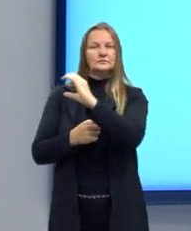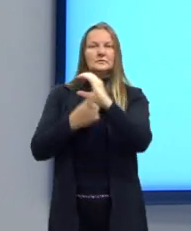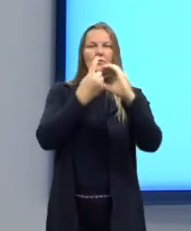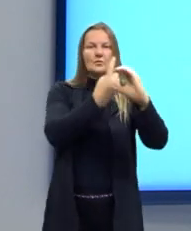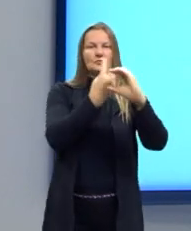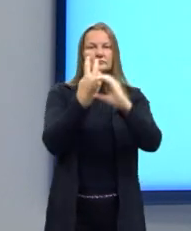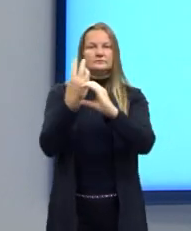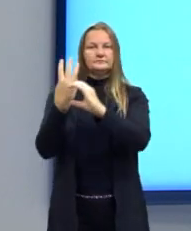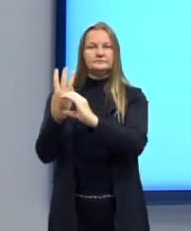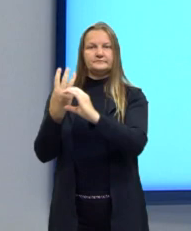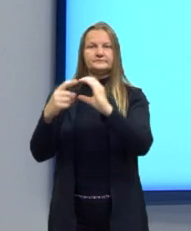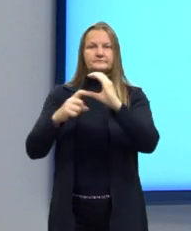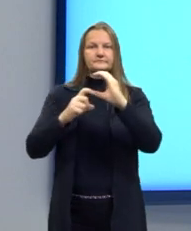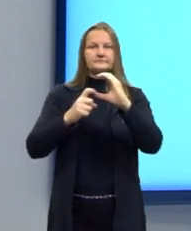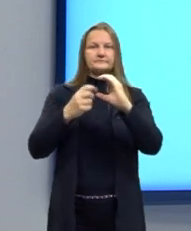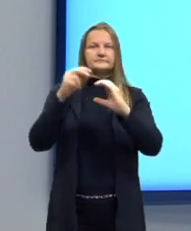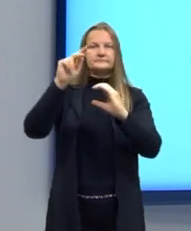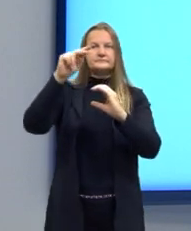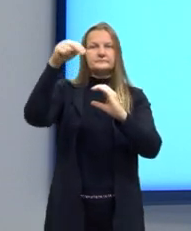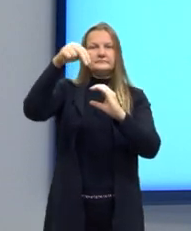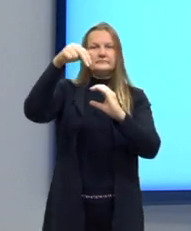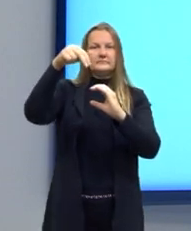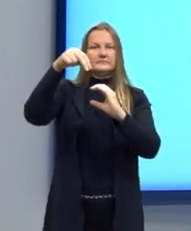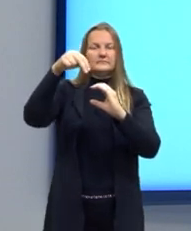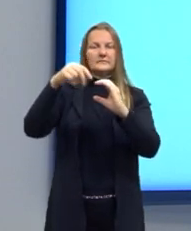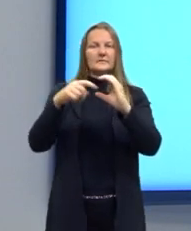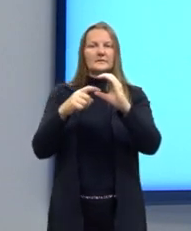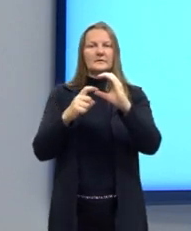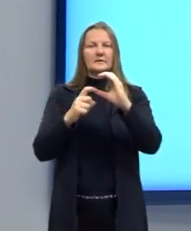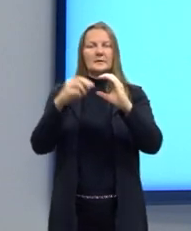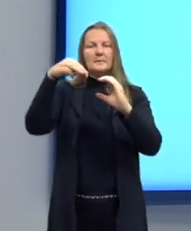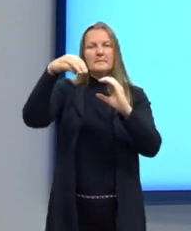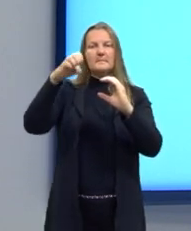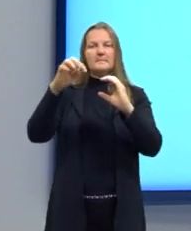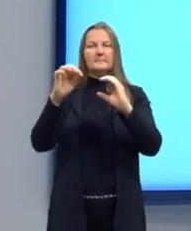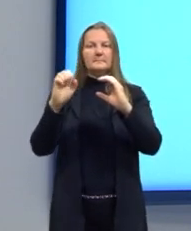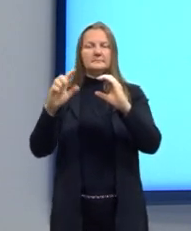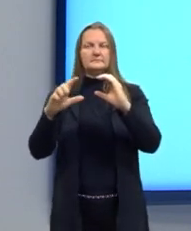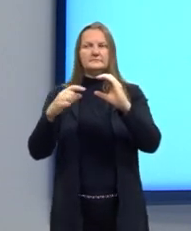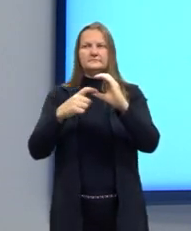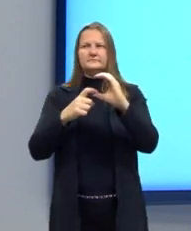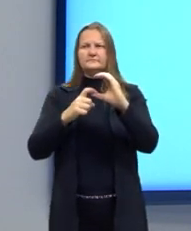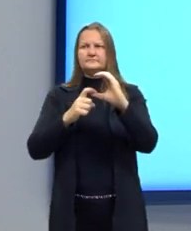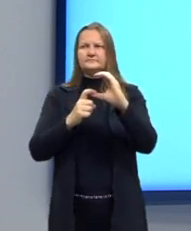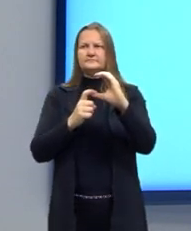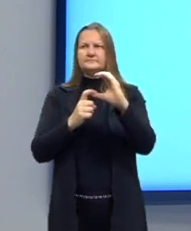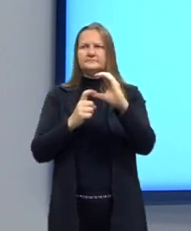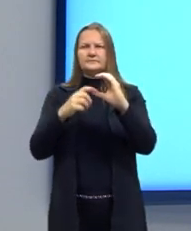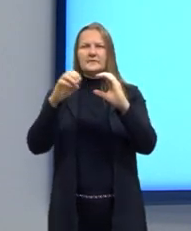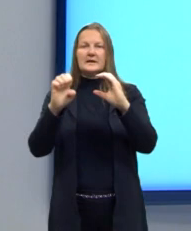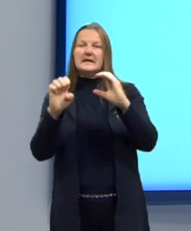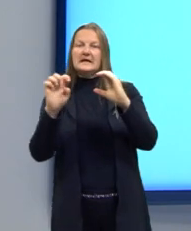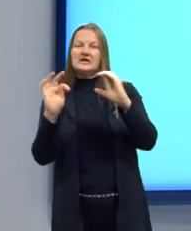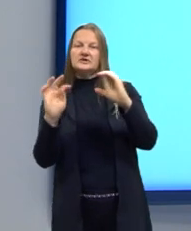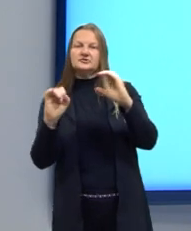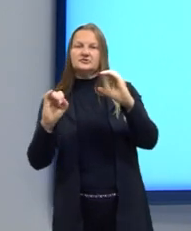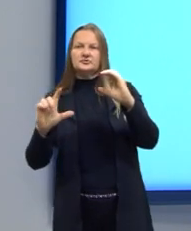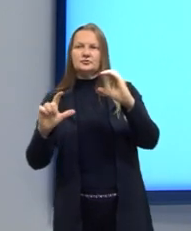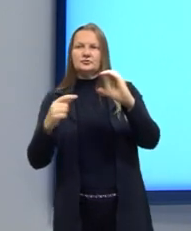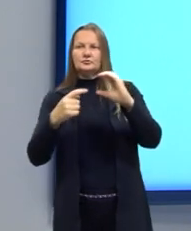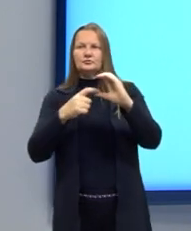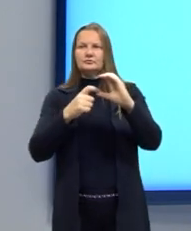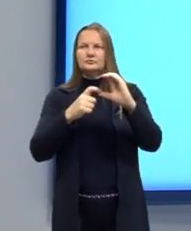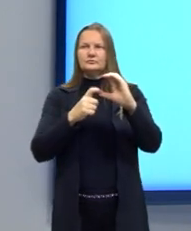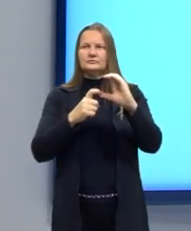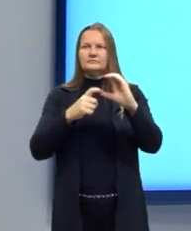cima do nitrogênio, eu tenho apenas um átomo, né? Um metil. E para este lado, eu tenho dois átomos. Um etil. Então, eu vou ter